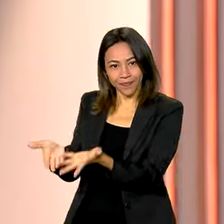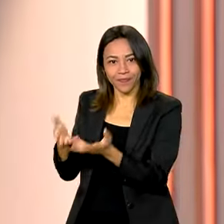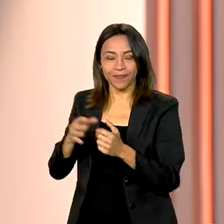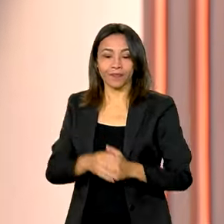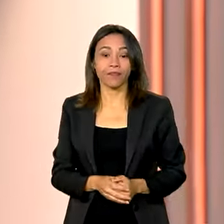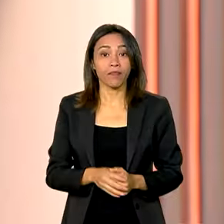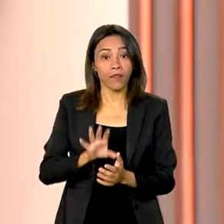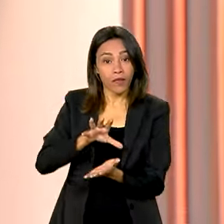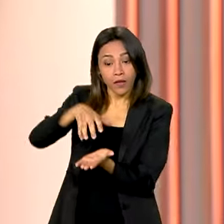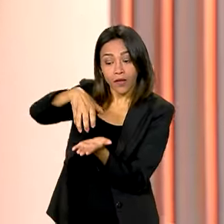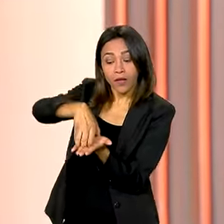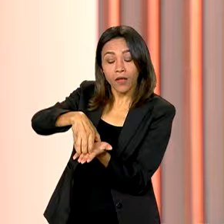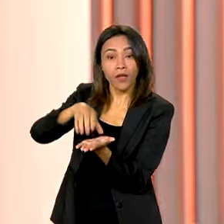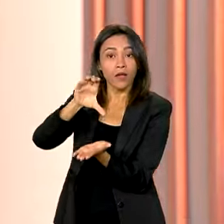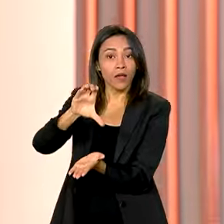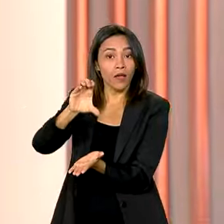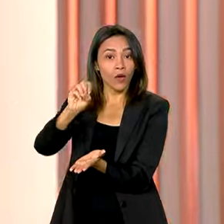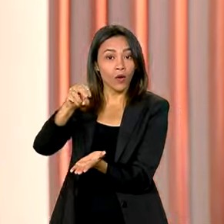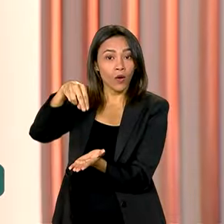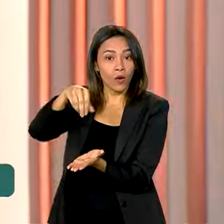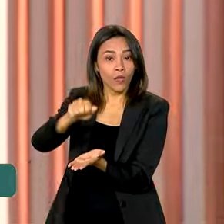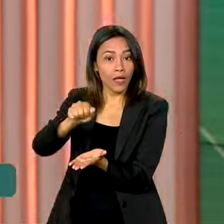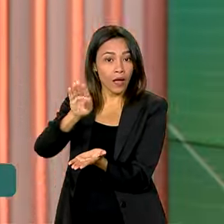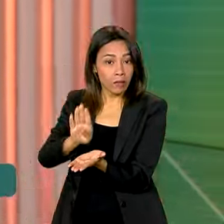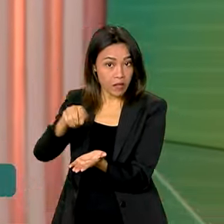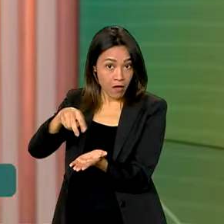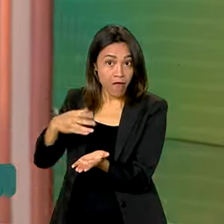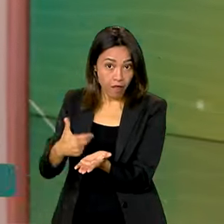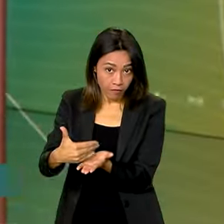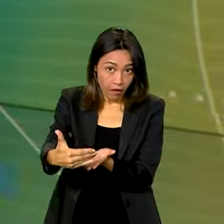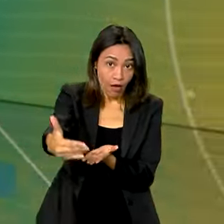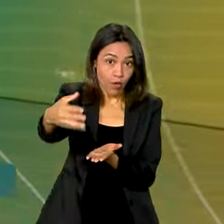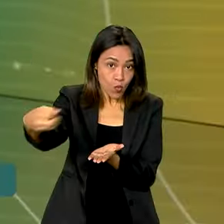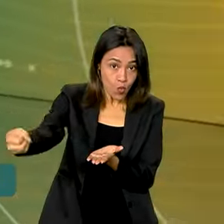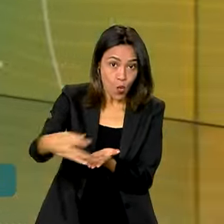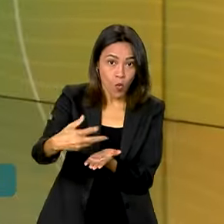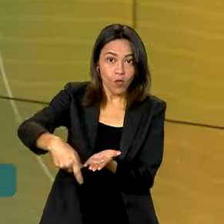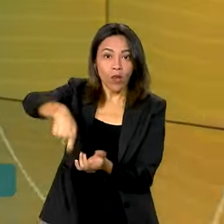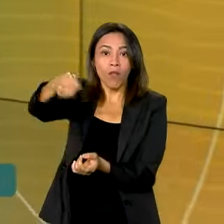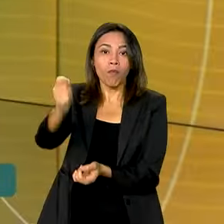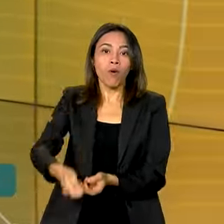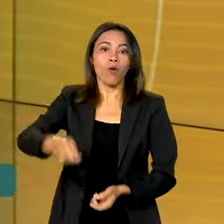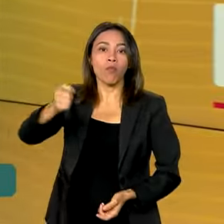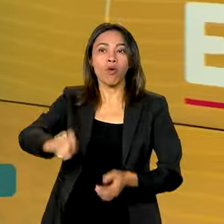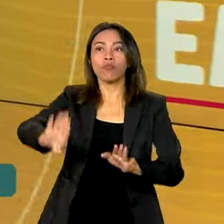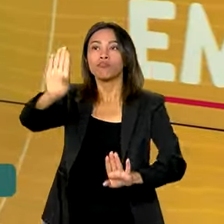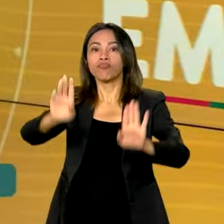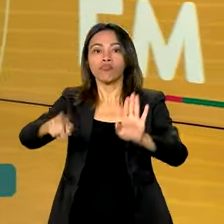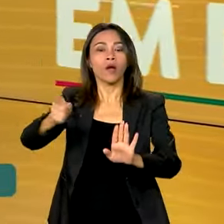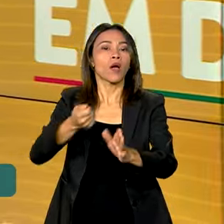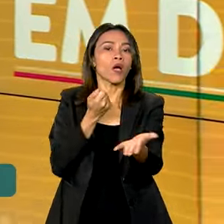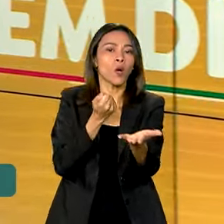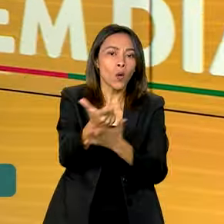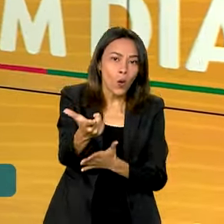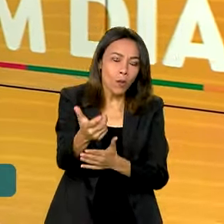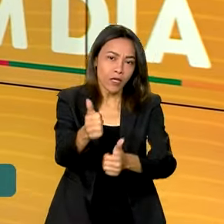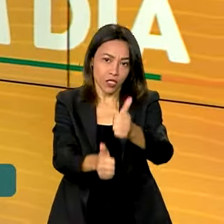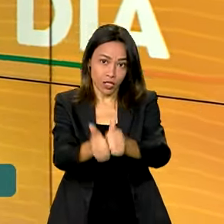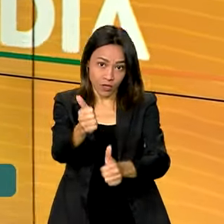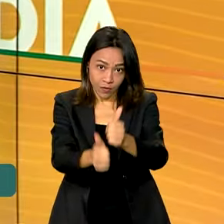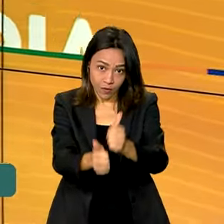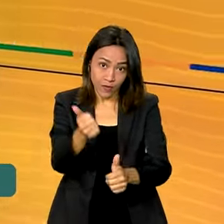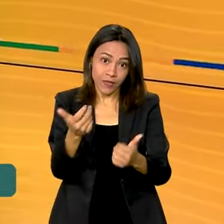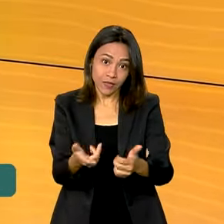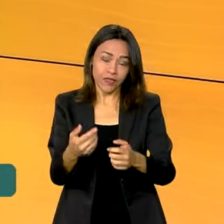Olha, a Companhia Nacional de Abastecimento, a Conab, vai realizar um novo leilão para a compra de arroz importado. O